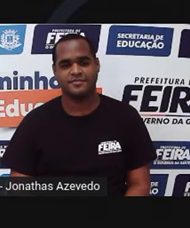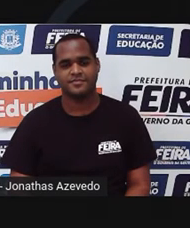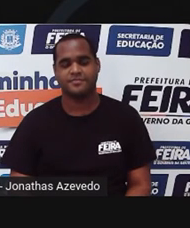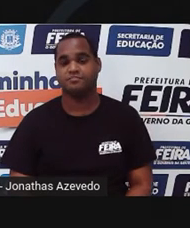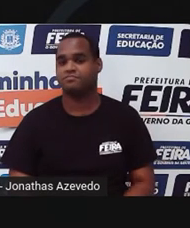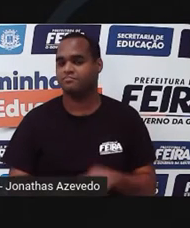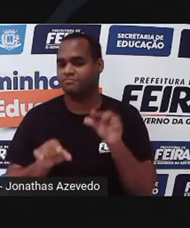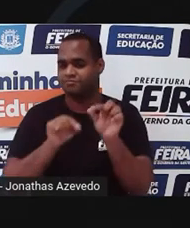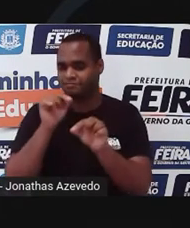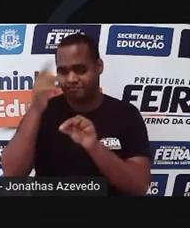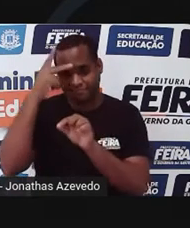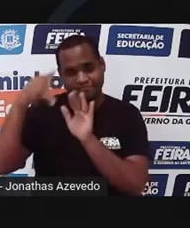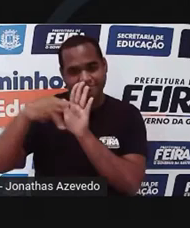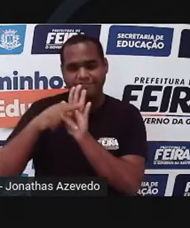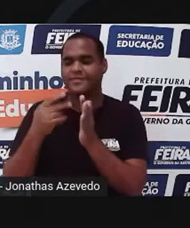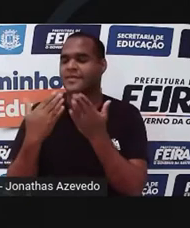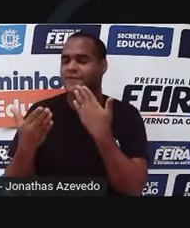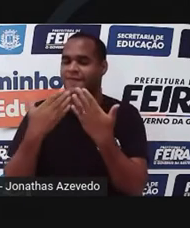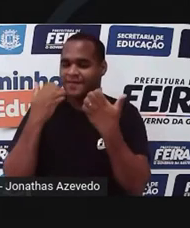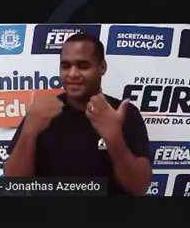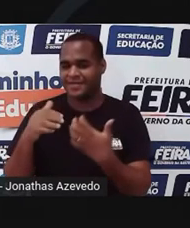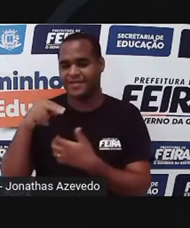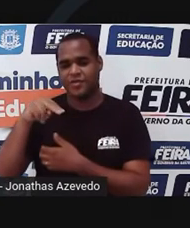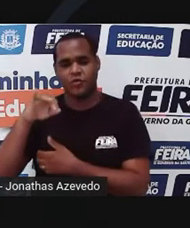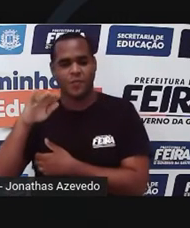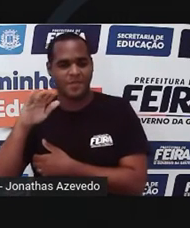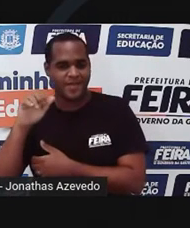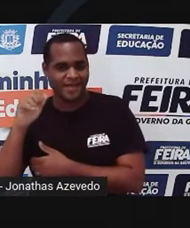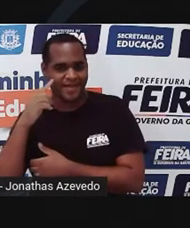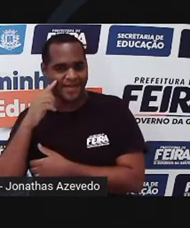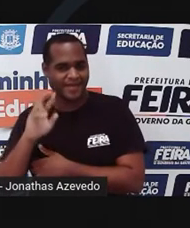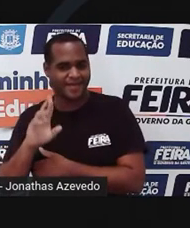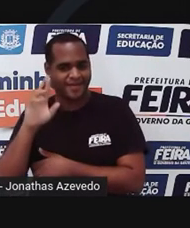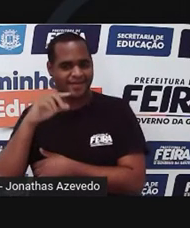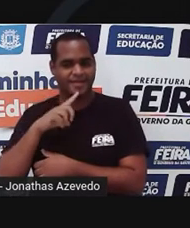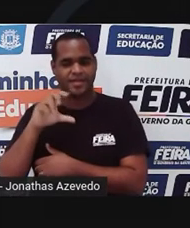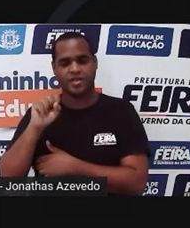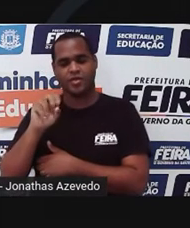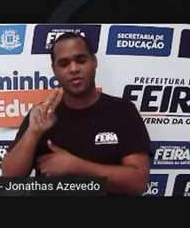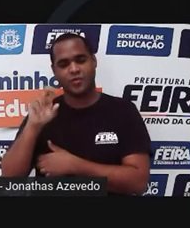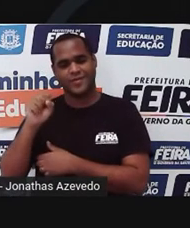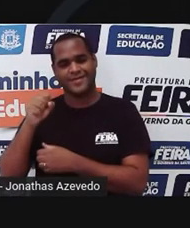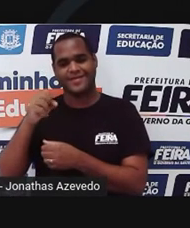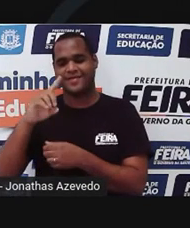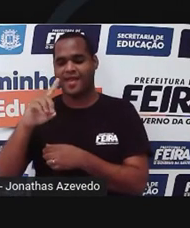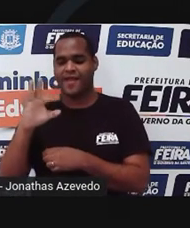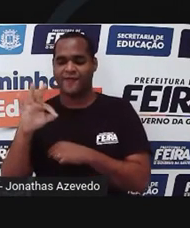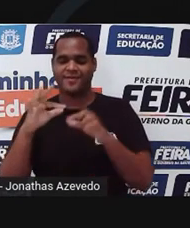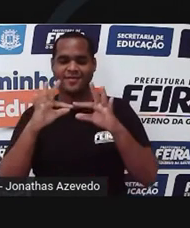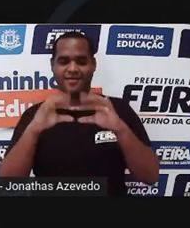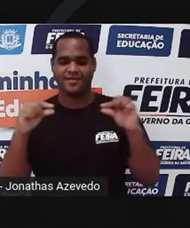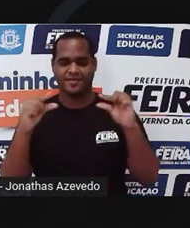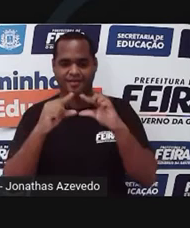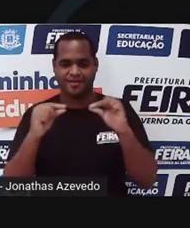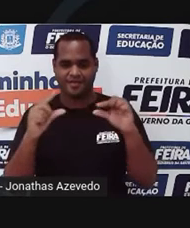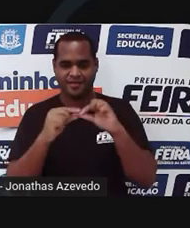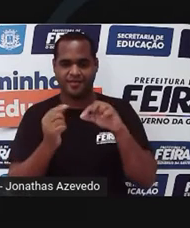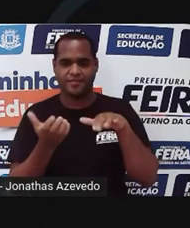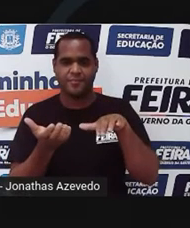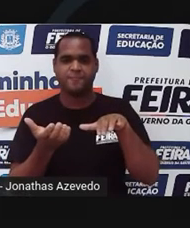Quem participa desse bate-papo é Núbia Vanessa, coordenadora do SUS no Distrito Federal. Seja bem-vinda.